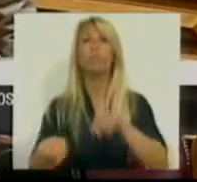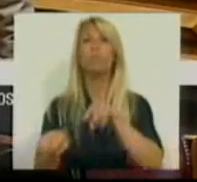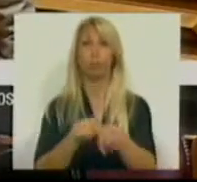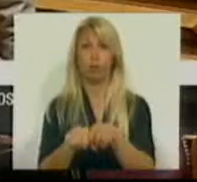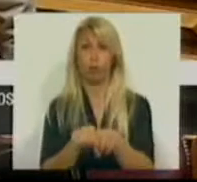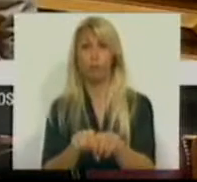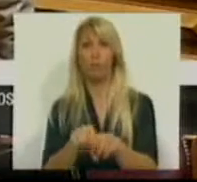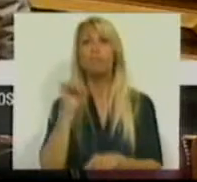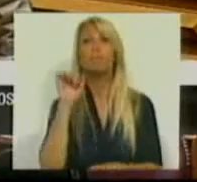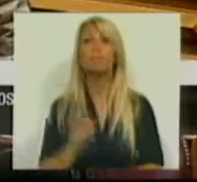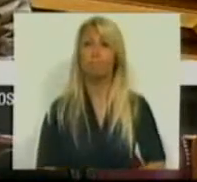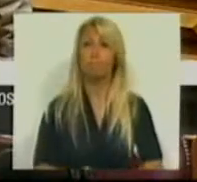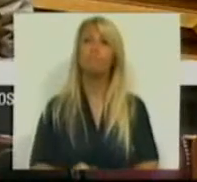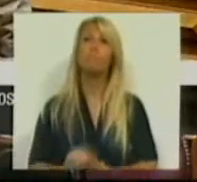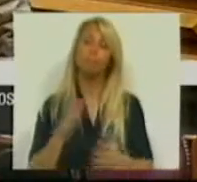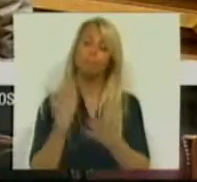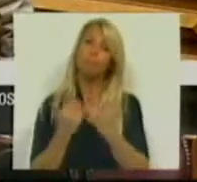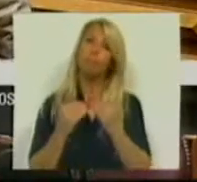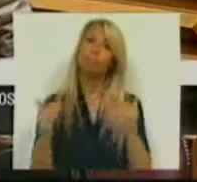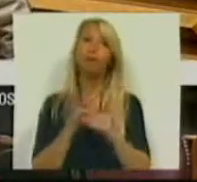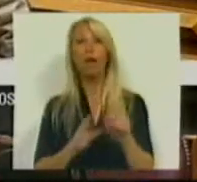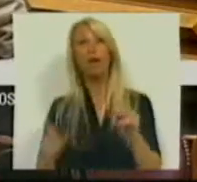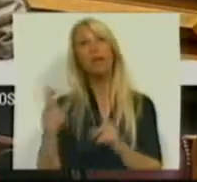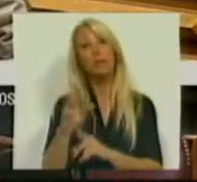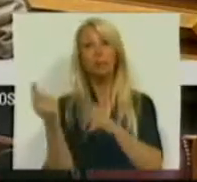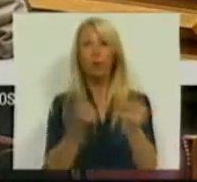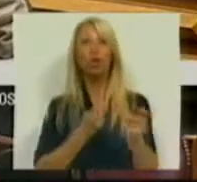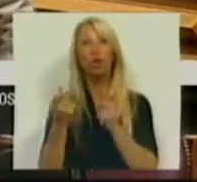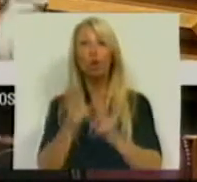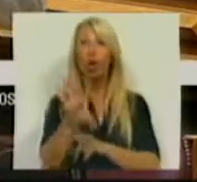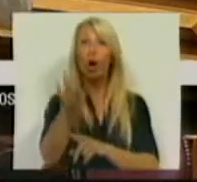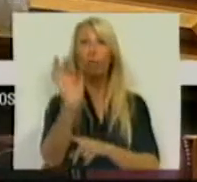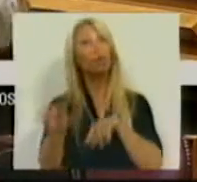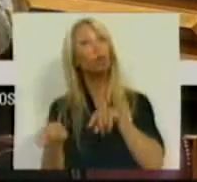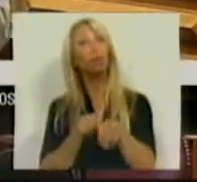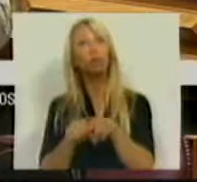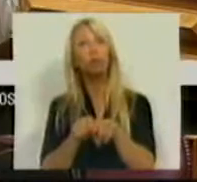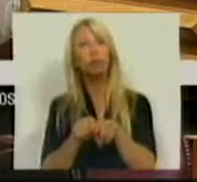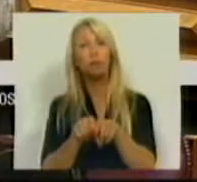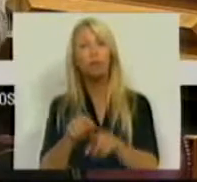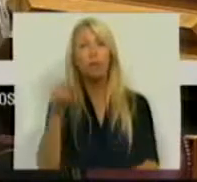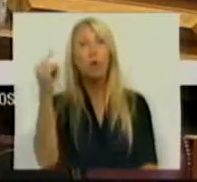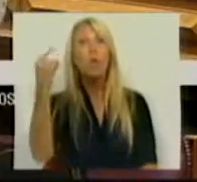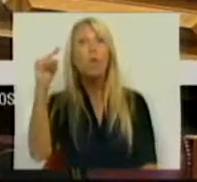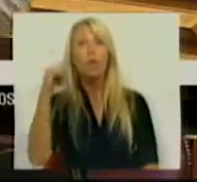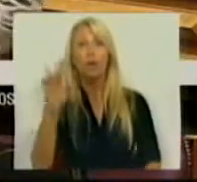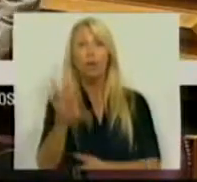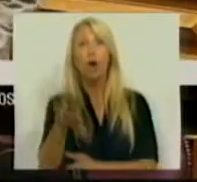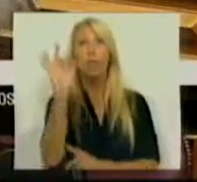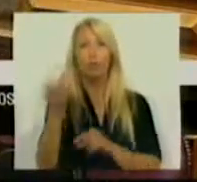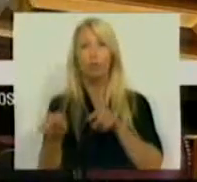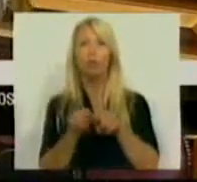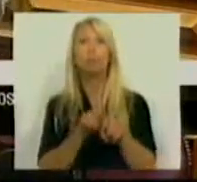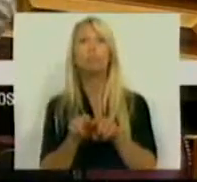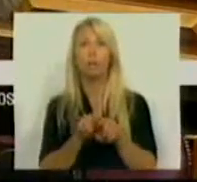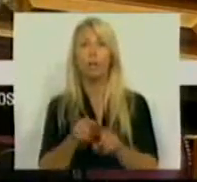é subir o patamar e discutir opções políticas. E as únicas opções políticas